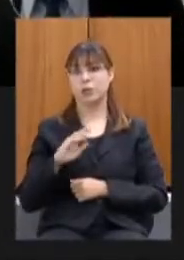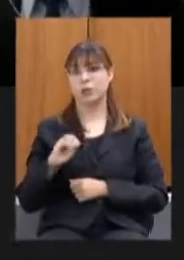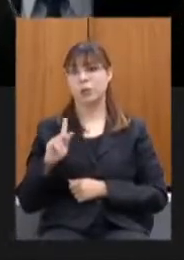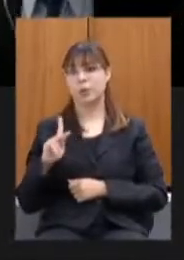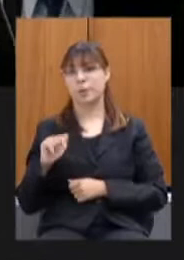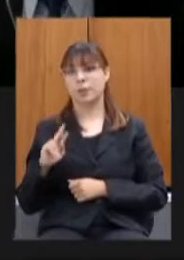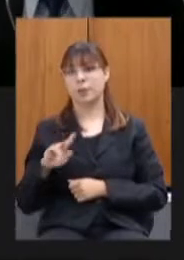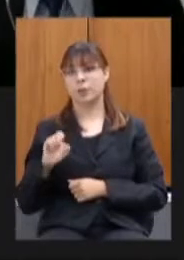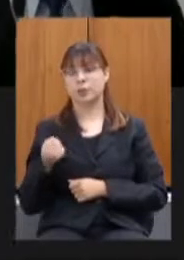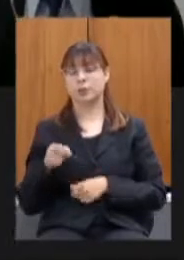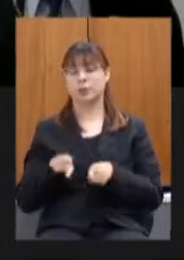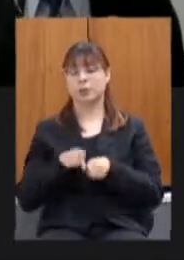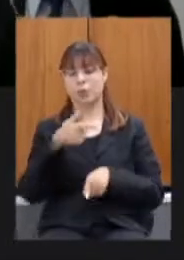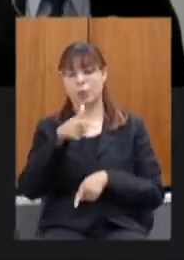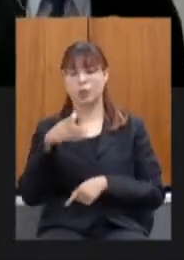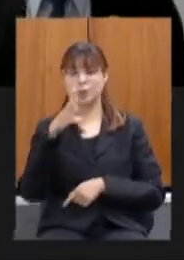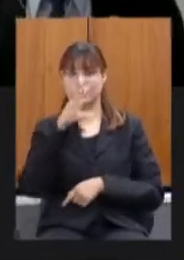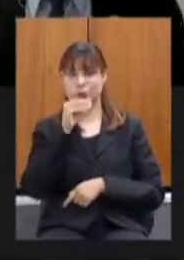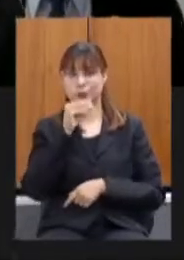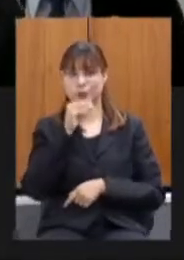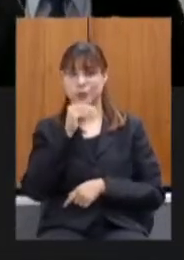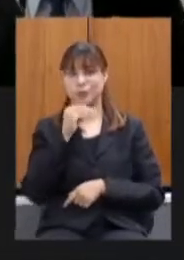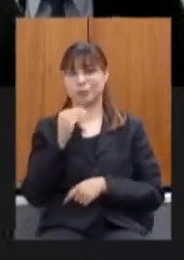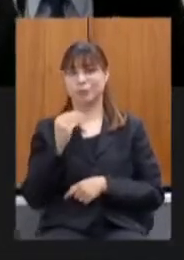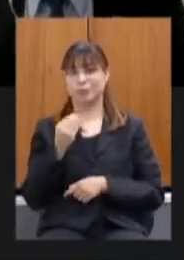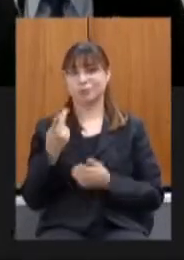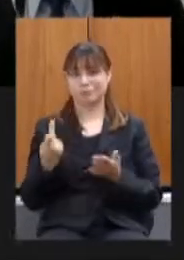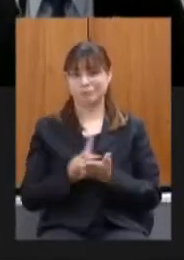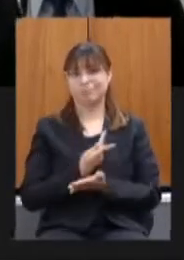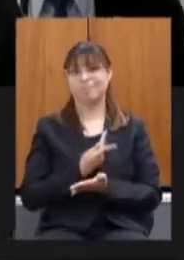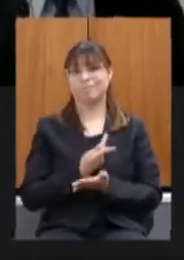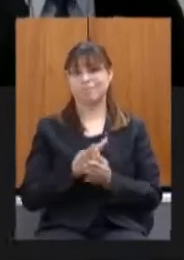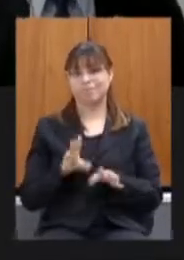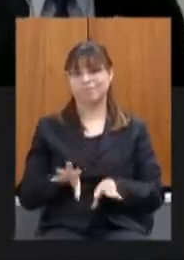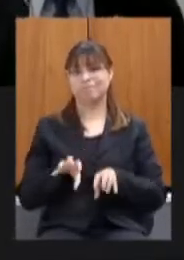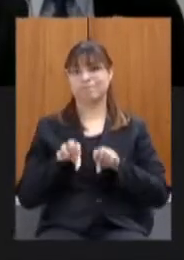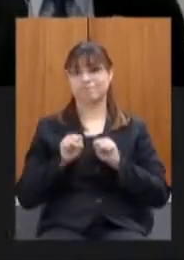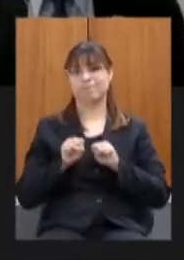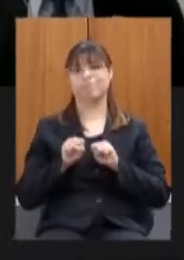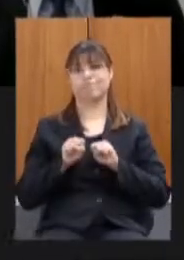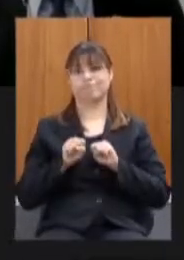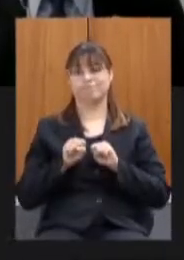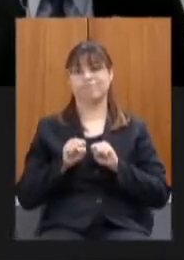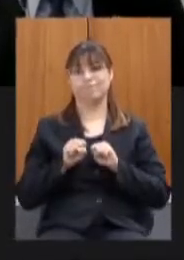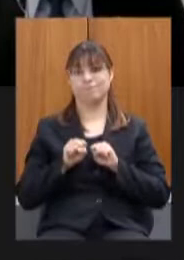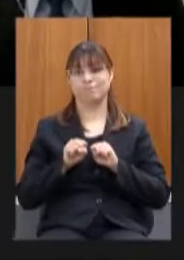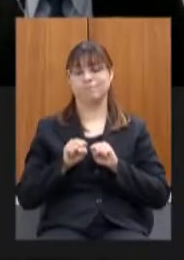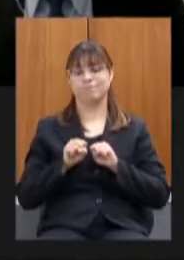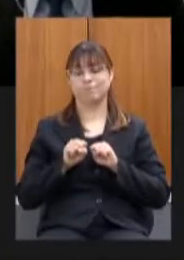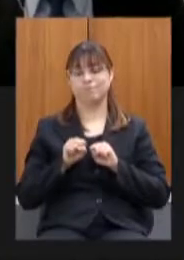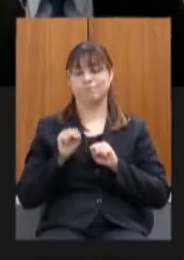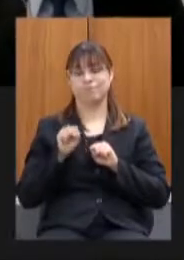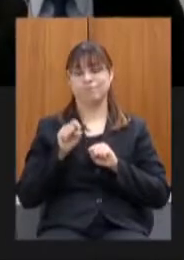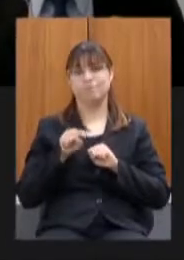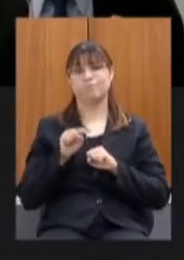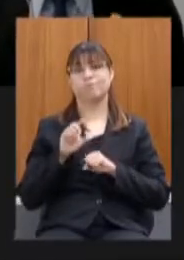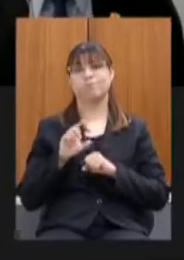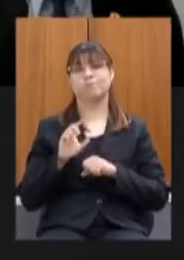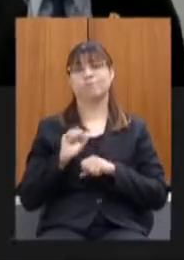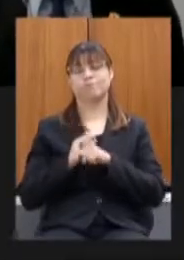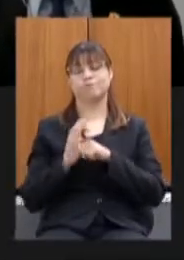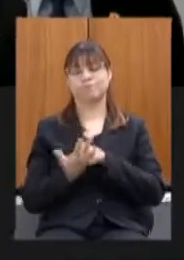funcionários que estão sendo acometidos dessa do coronavírus